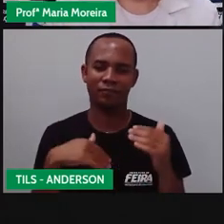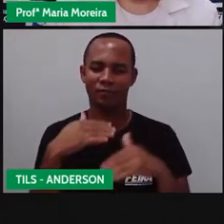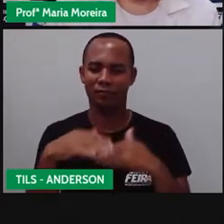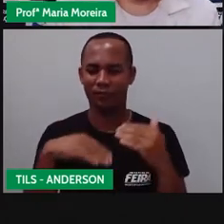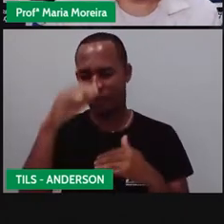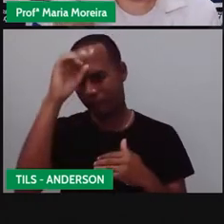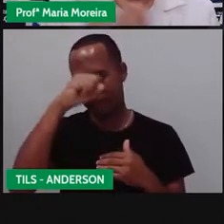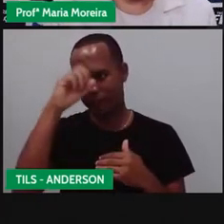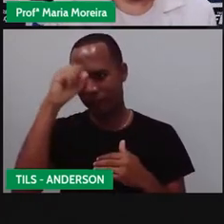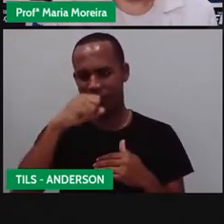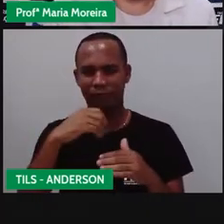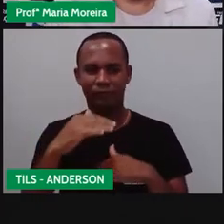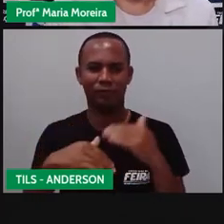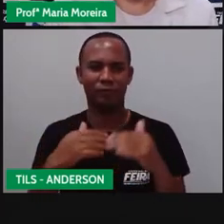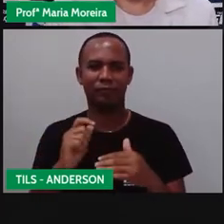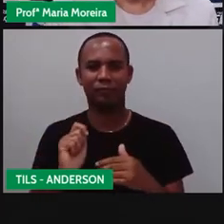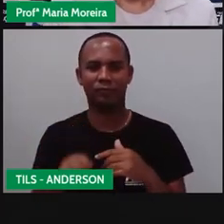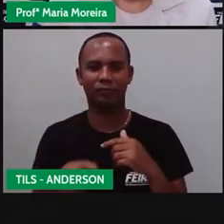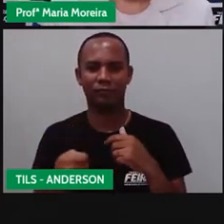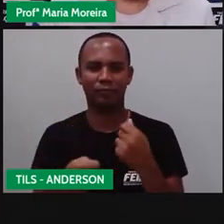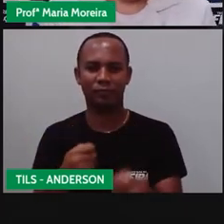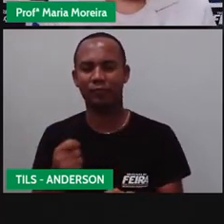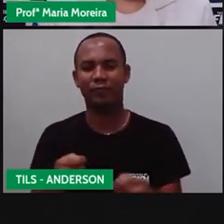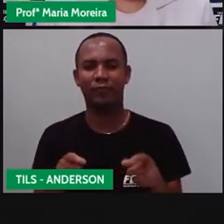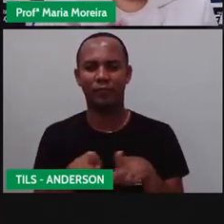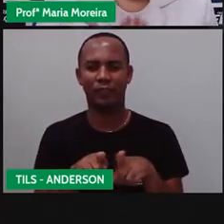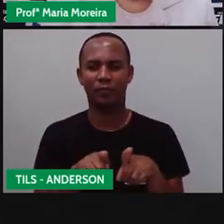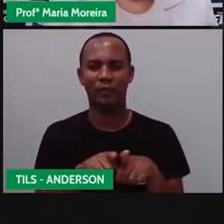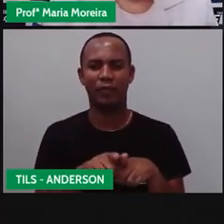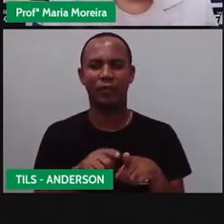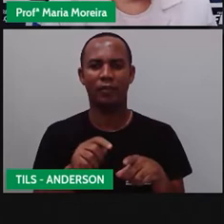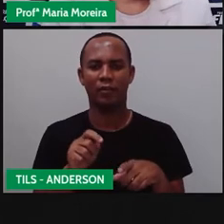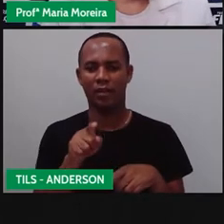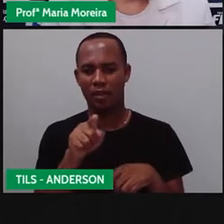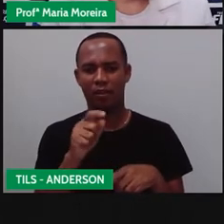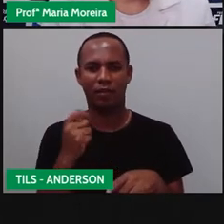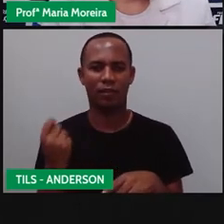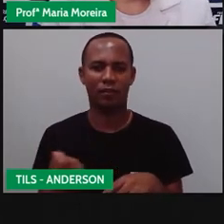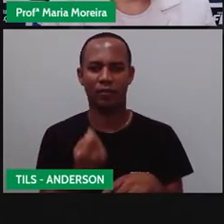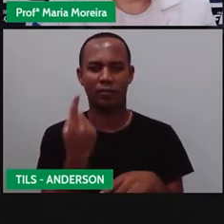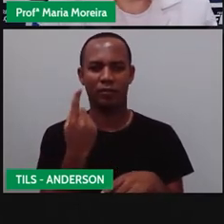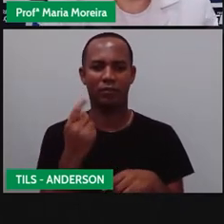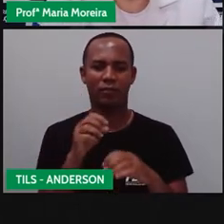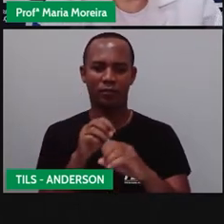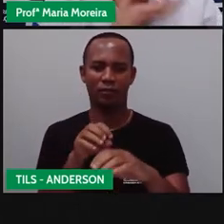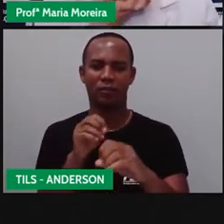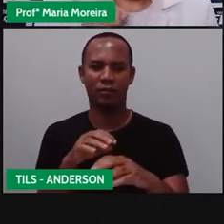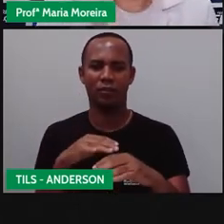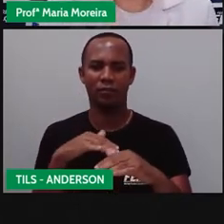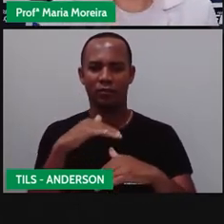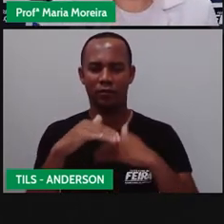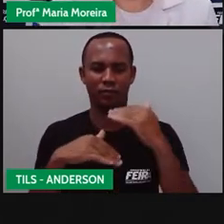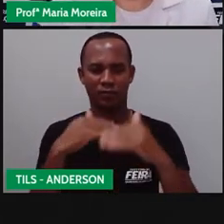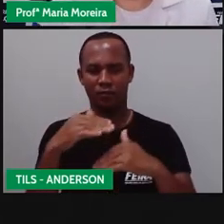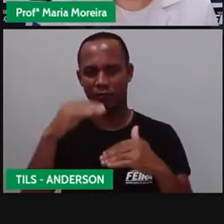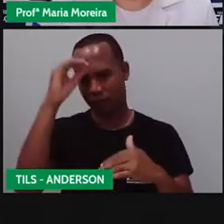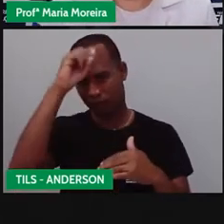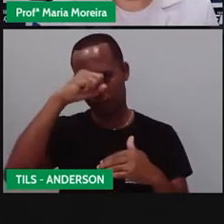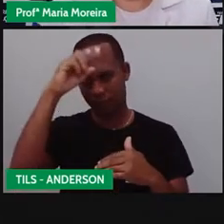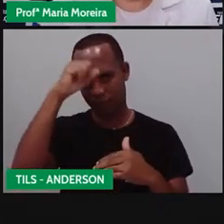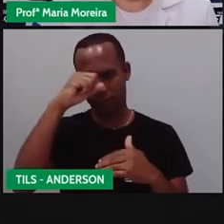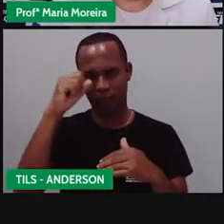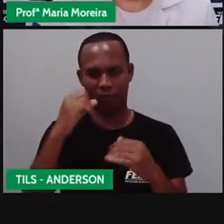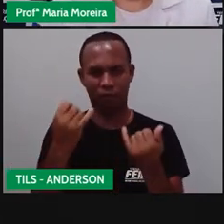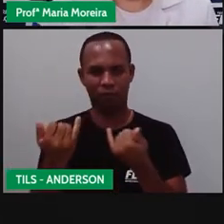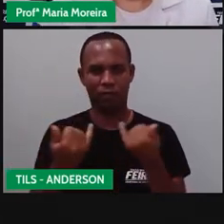várias coisas aqui que Anderson que foi passando. Então, à medida que Anderson ensinou esses símbolos pra gente, a foi o quê? Adquirindo essa